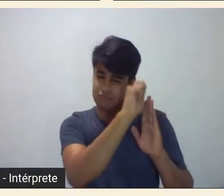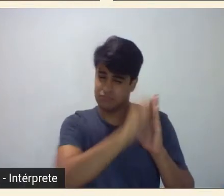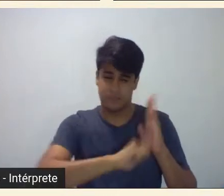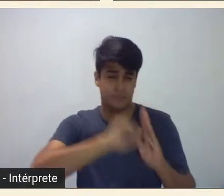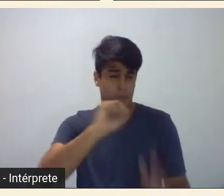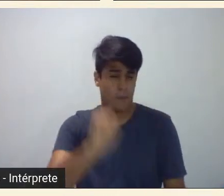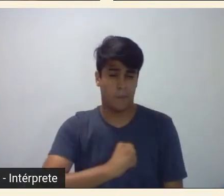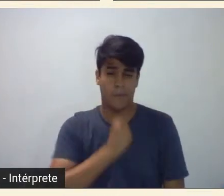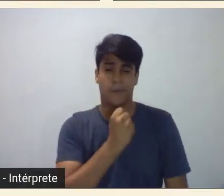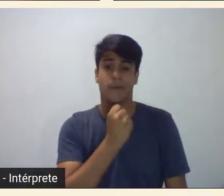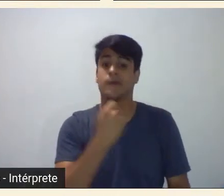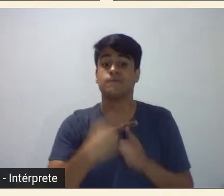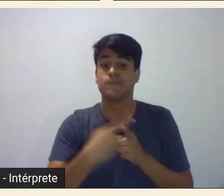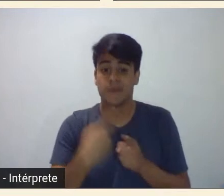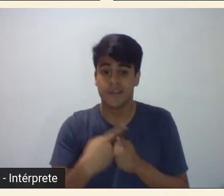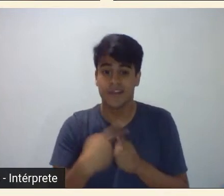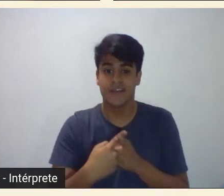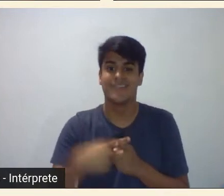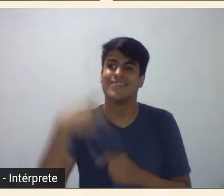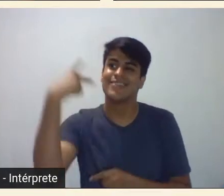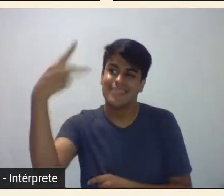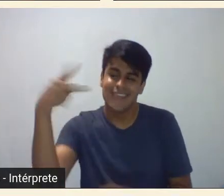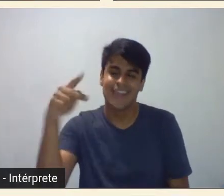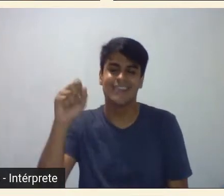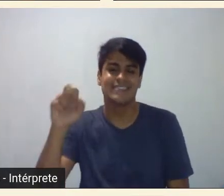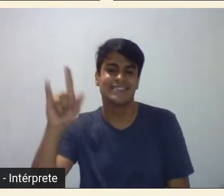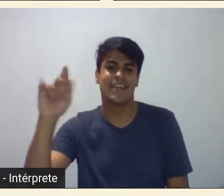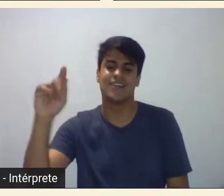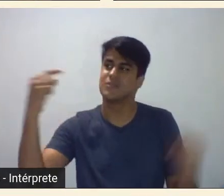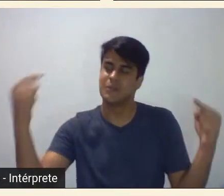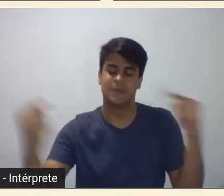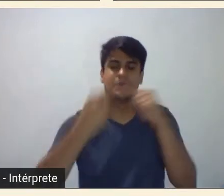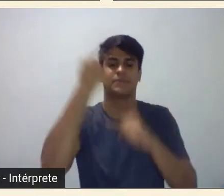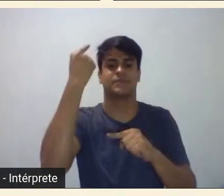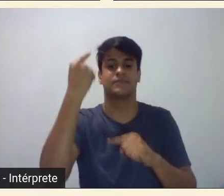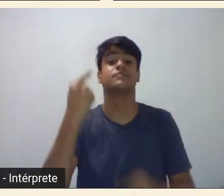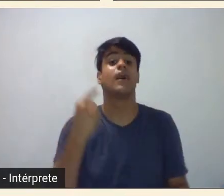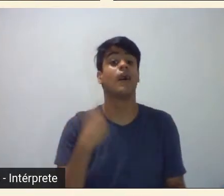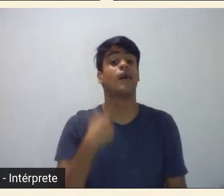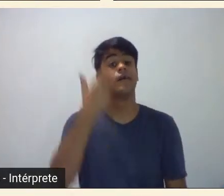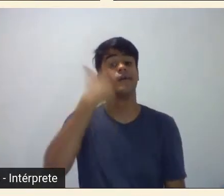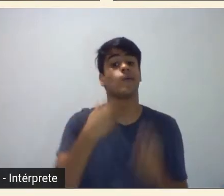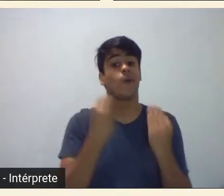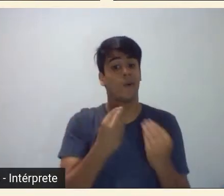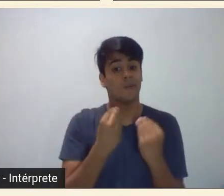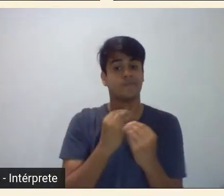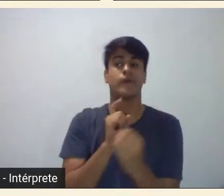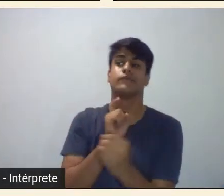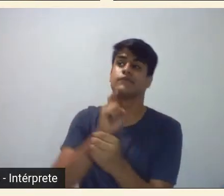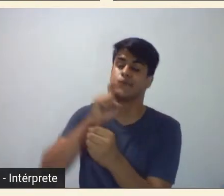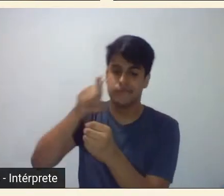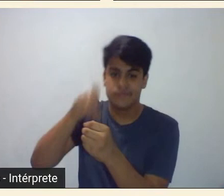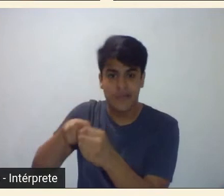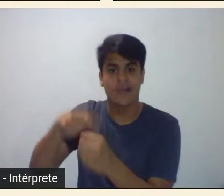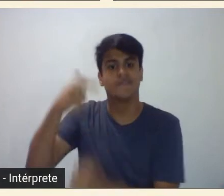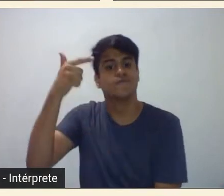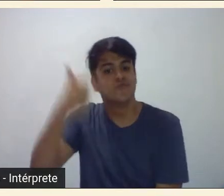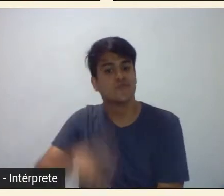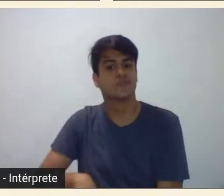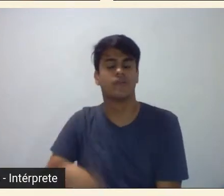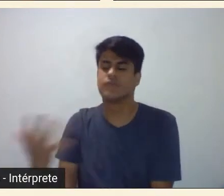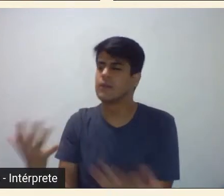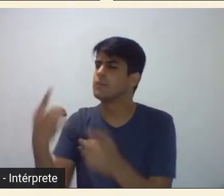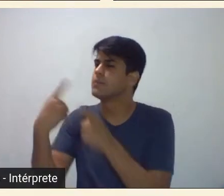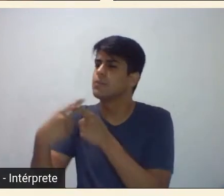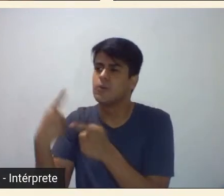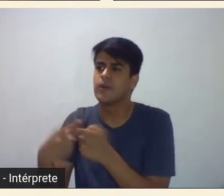do depoimento do Sérgio Buarque daí eu voltava e falava com ele porque tinha sido essa